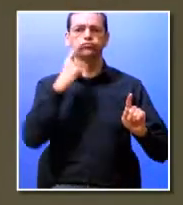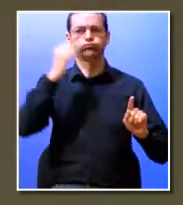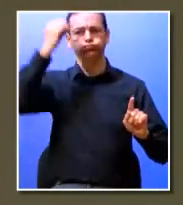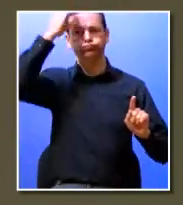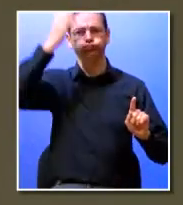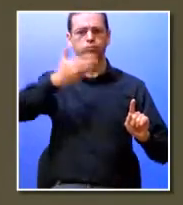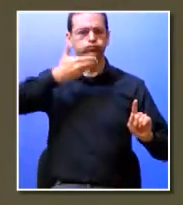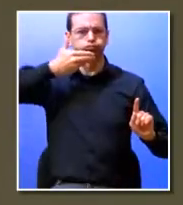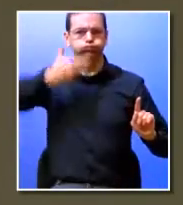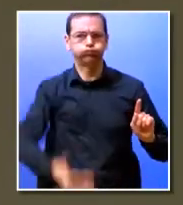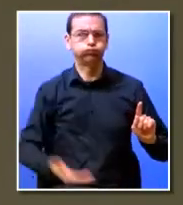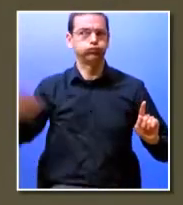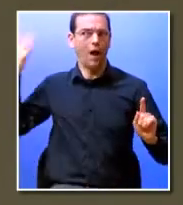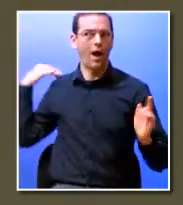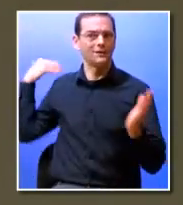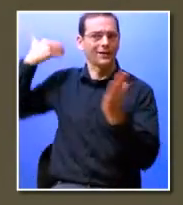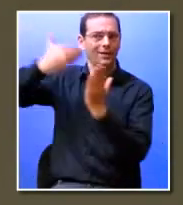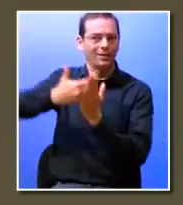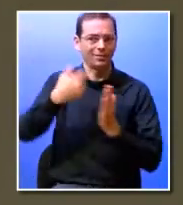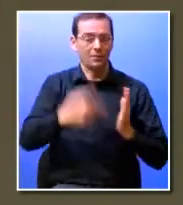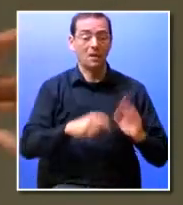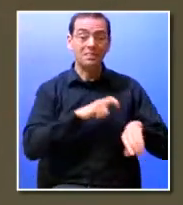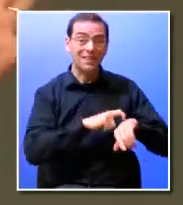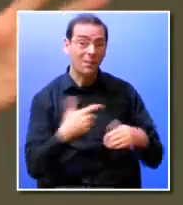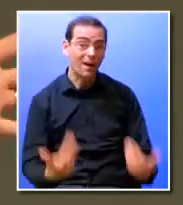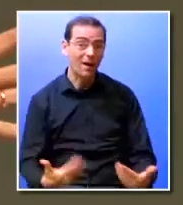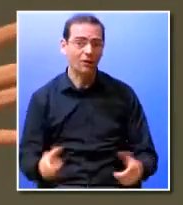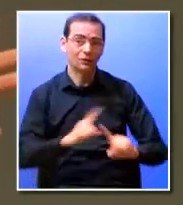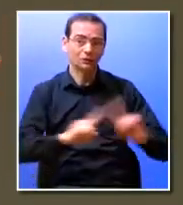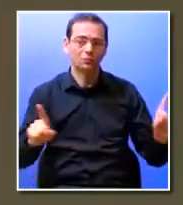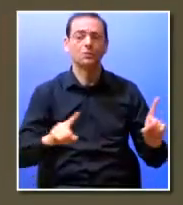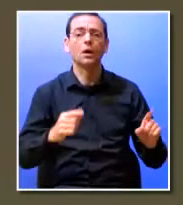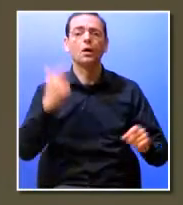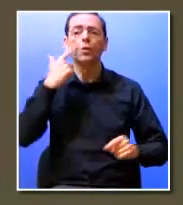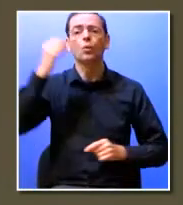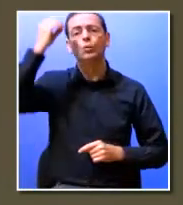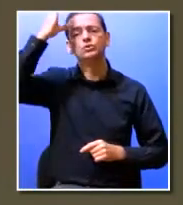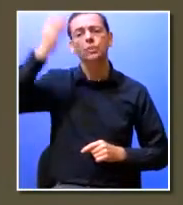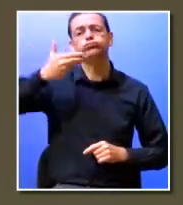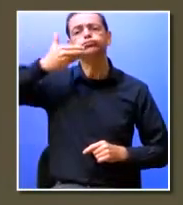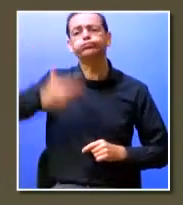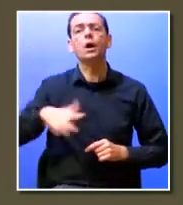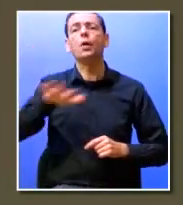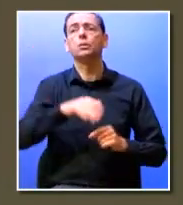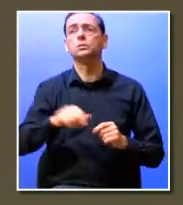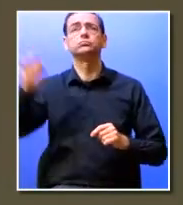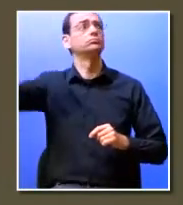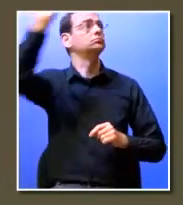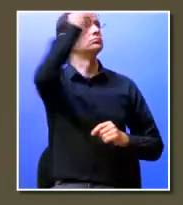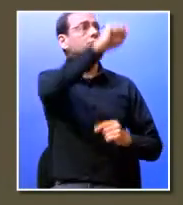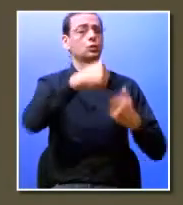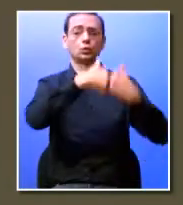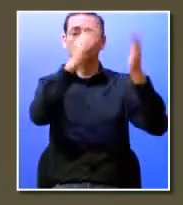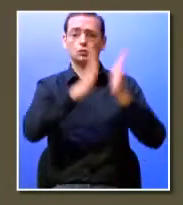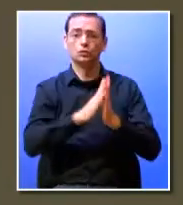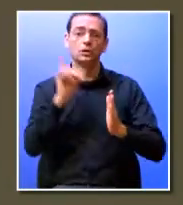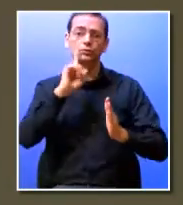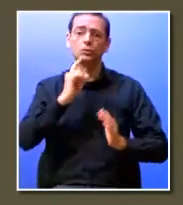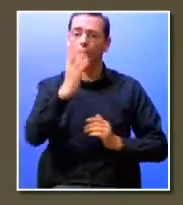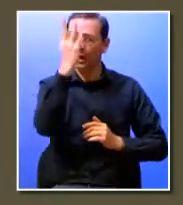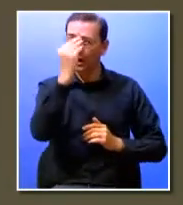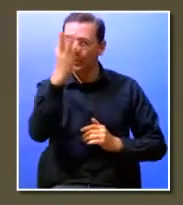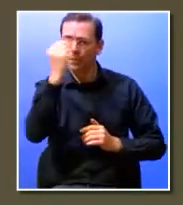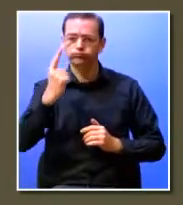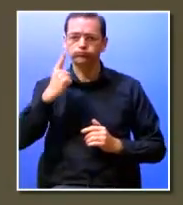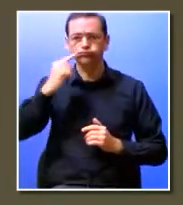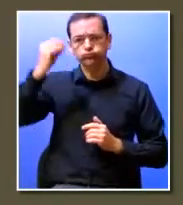da informação e do conhecimento hoje em dia a informação está em todo lado portanto vamos dizer catedrais é da aprendizagem do